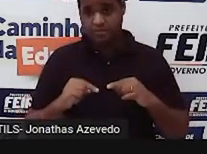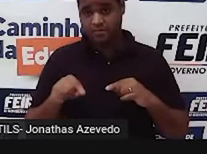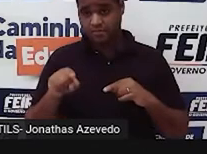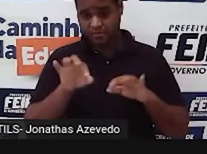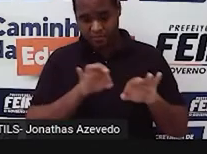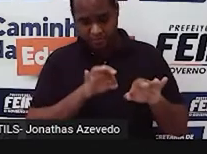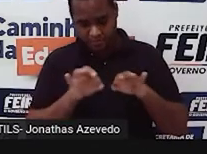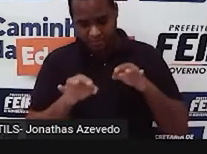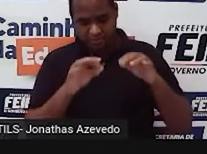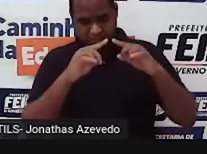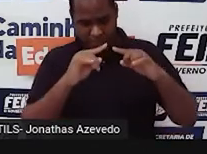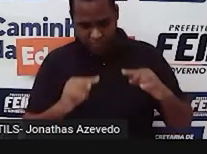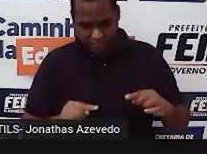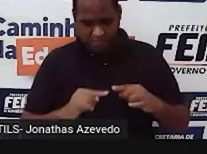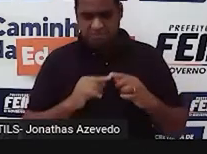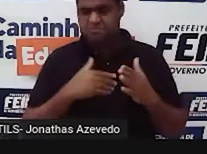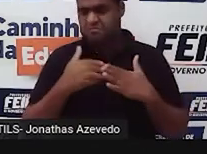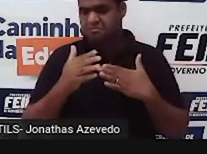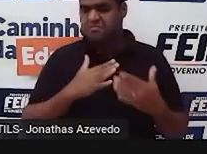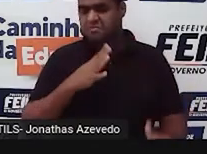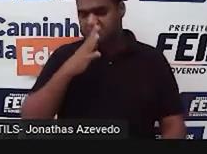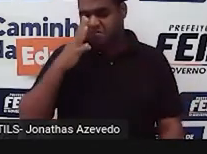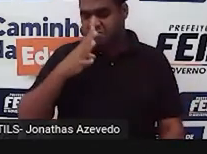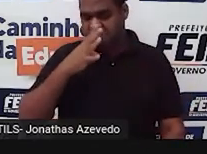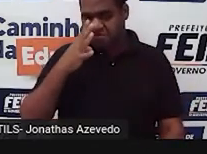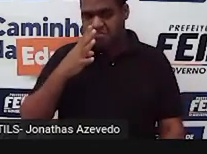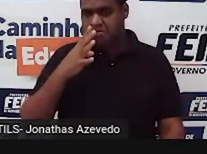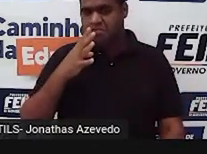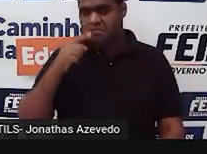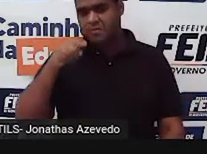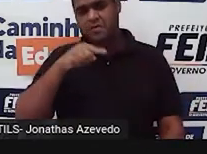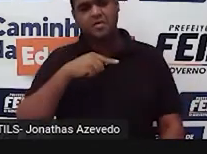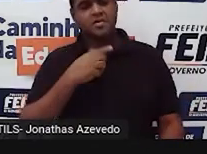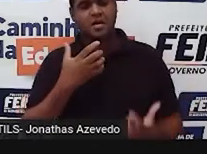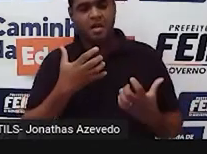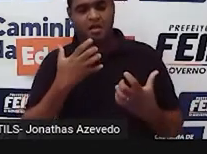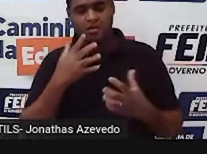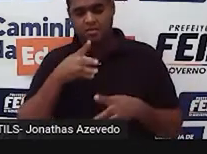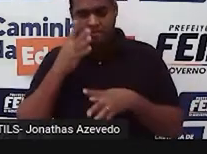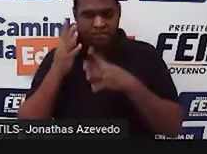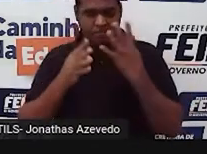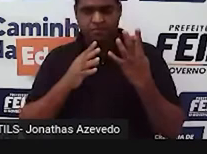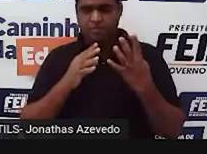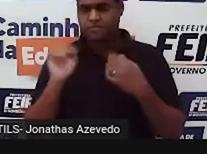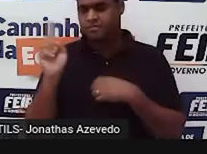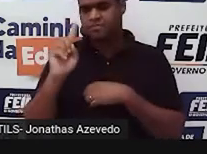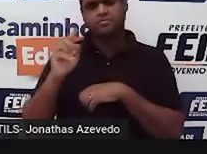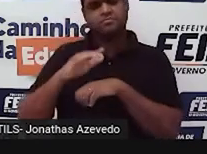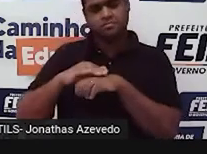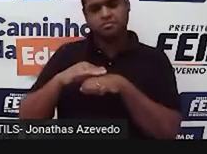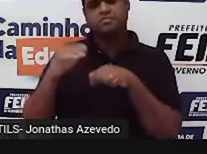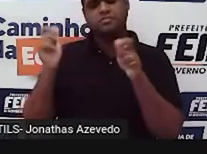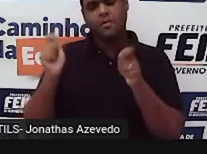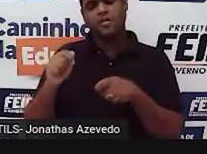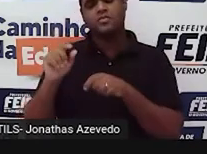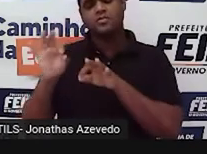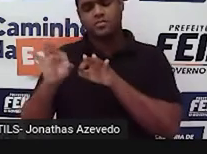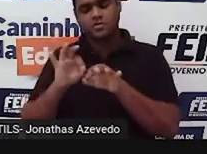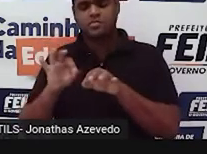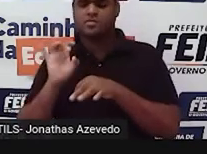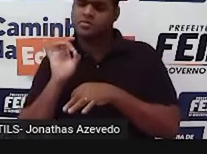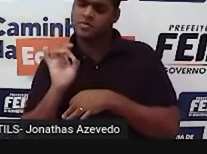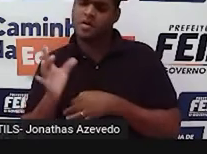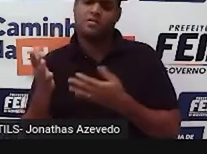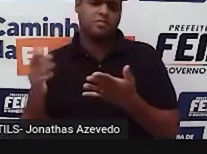fazendo triângulo de qualquer jeito da forma que a gente quer. Tem uma condição. Tem uma coisa que diz assim, ó, só